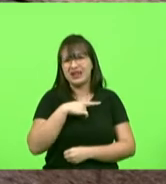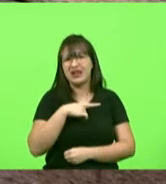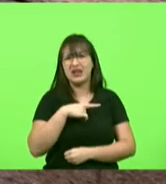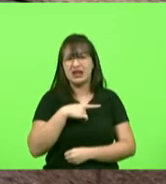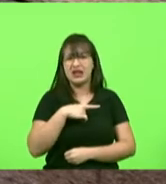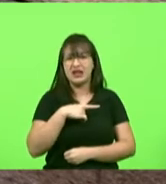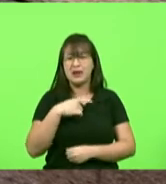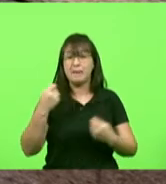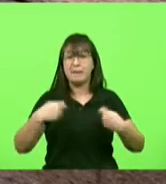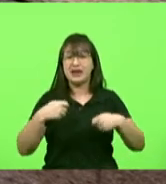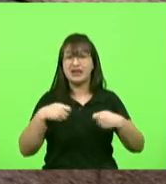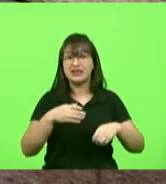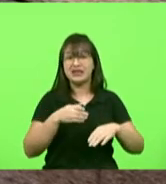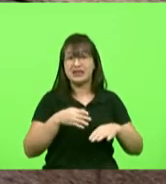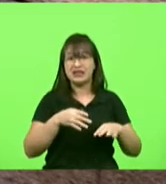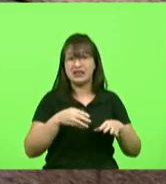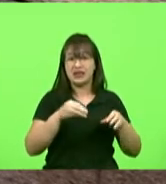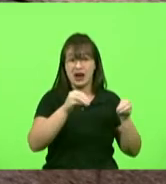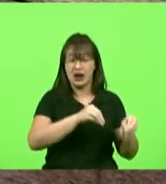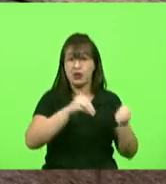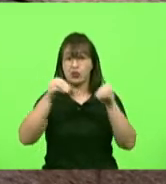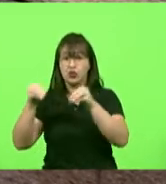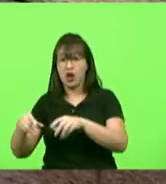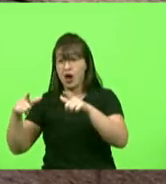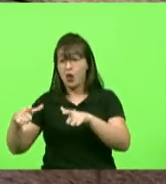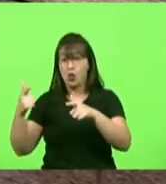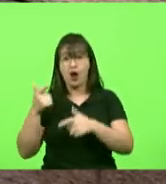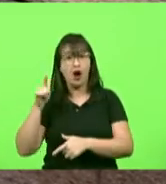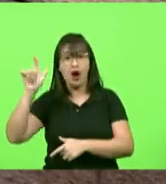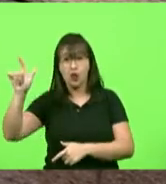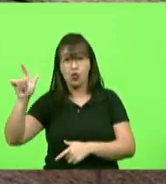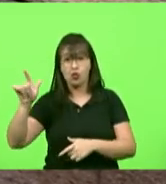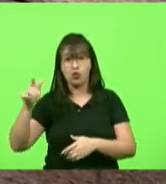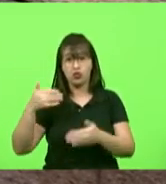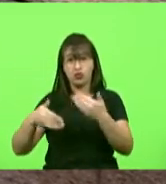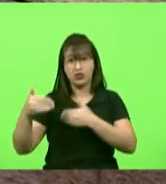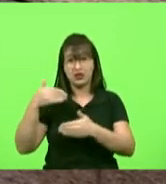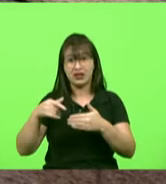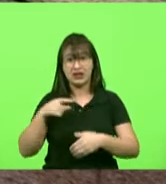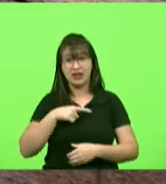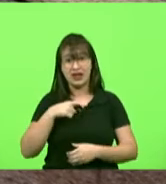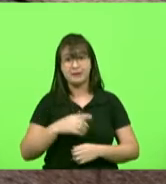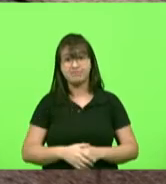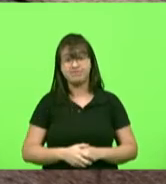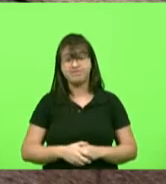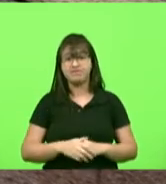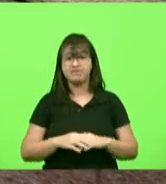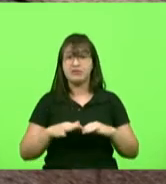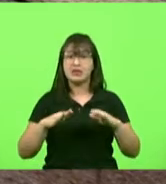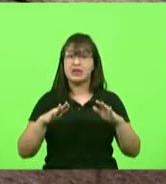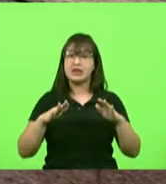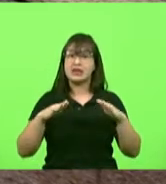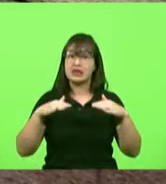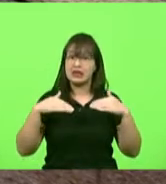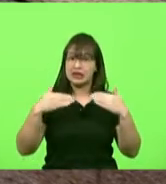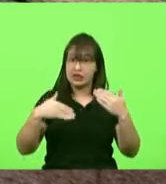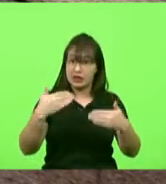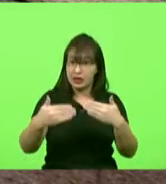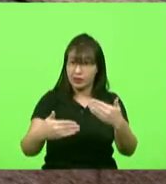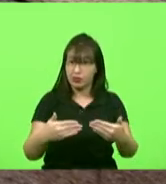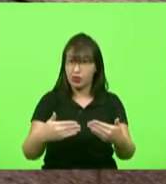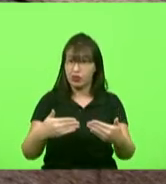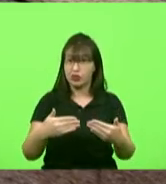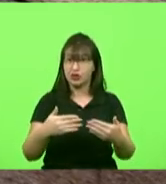pacientes para outras localidades para ser tratados ainda assim tu vai a grande